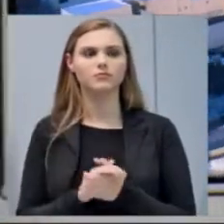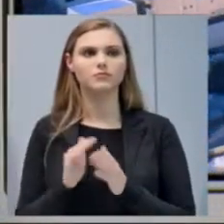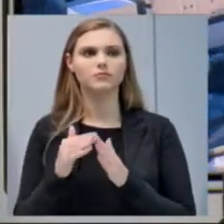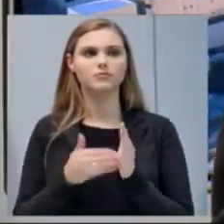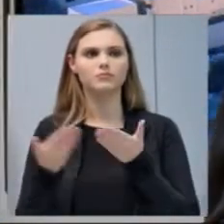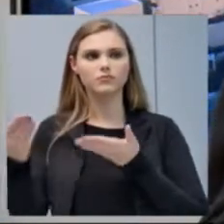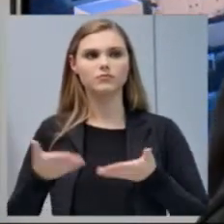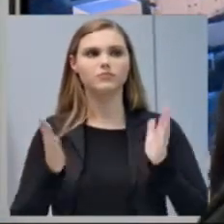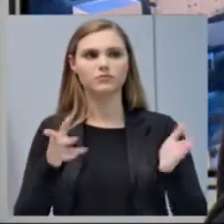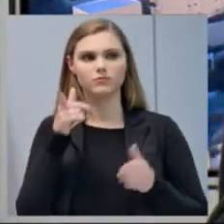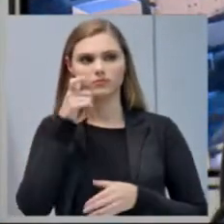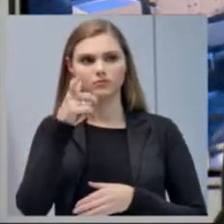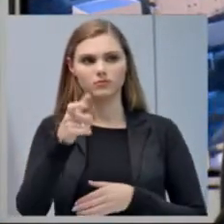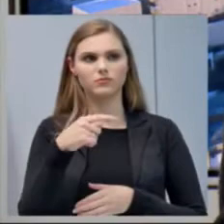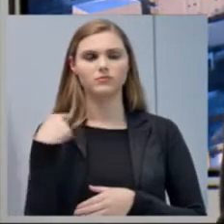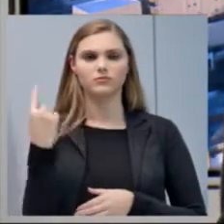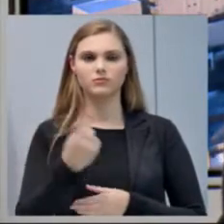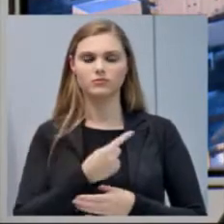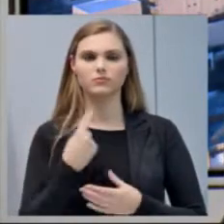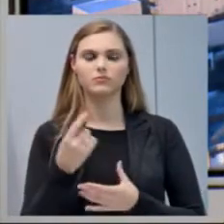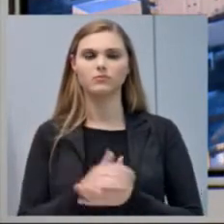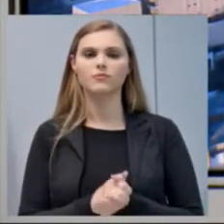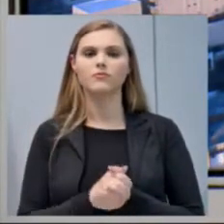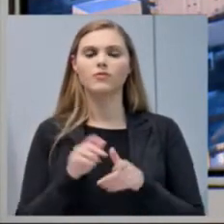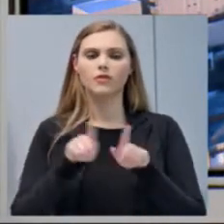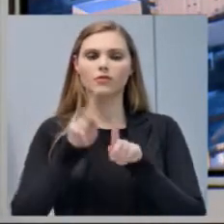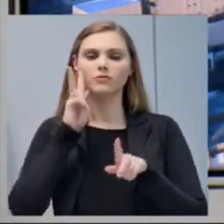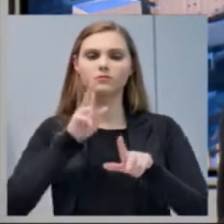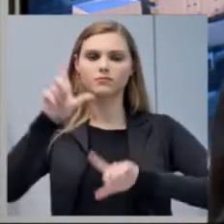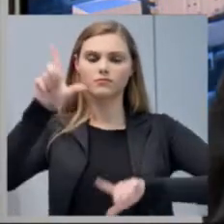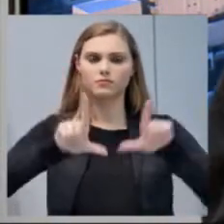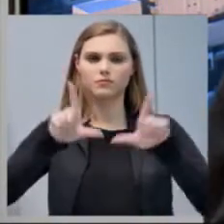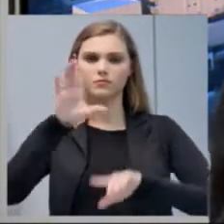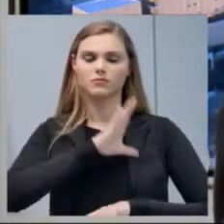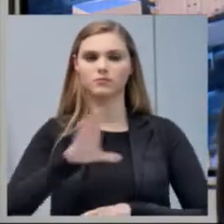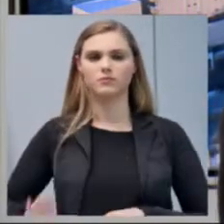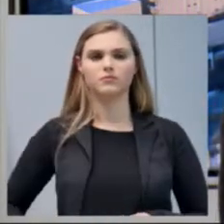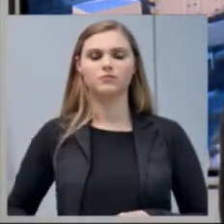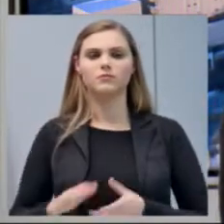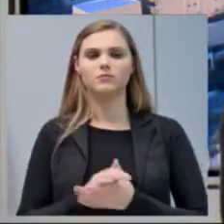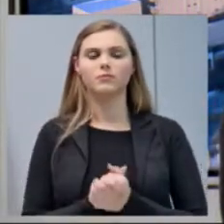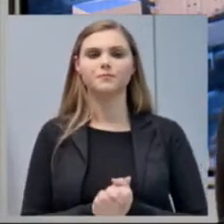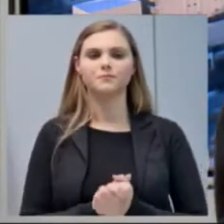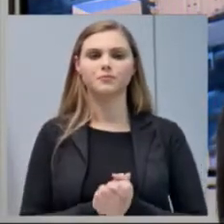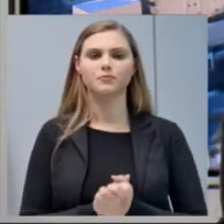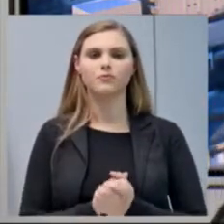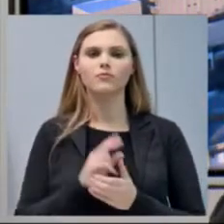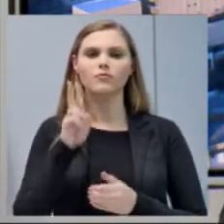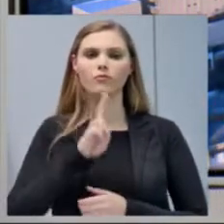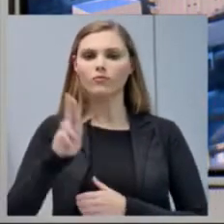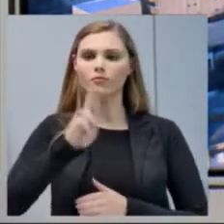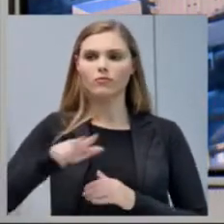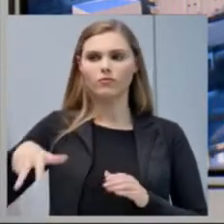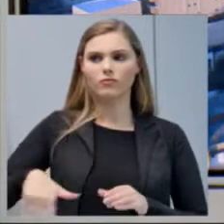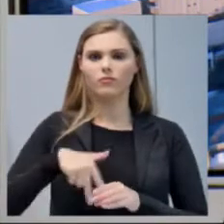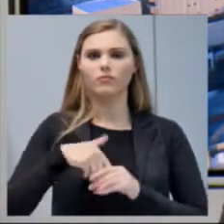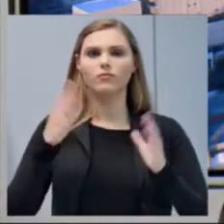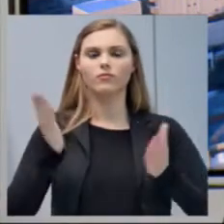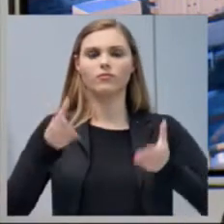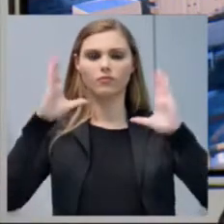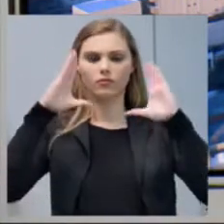os internautas que também estão nos ouvindo, nos assistindo pela TV Câmara. Vamos à tribuna na noite de hoje, senhor presidente,